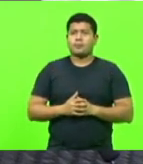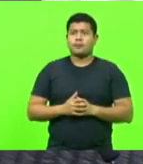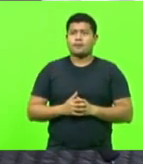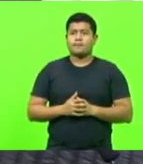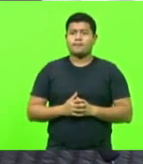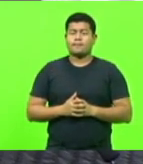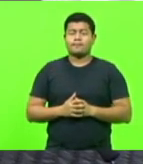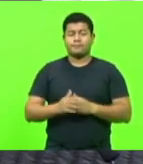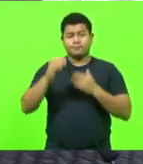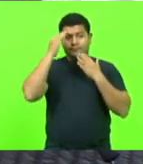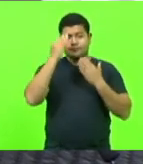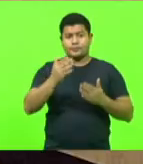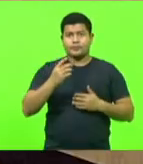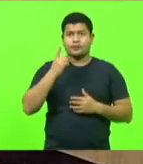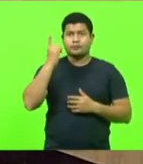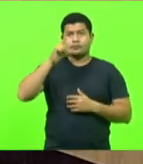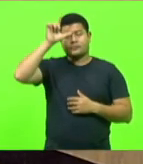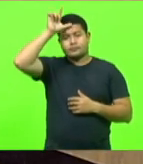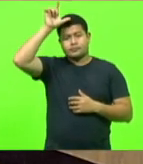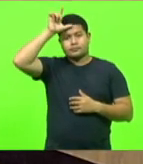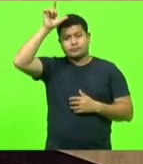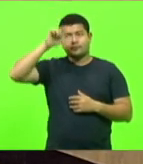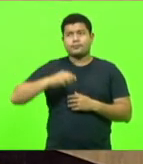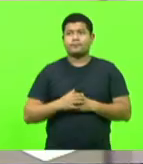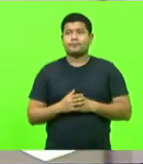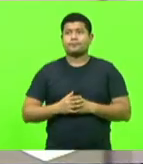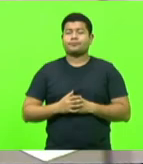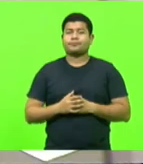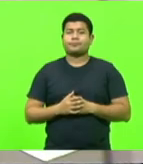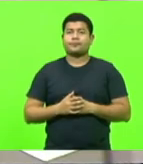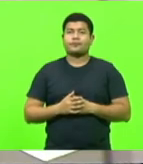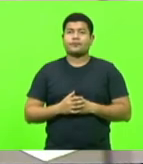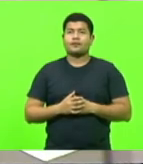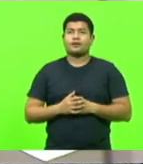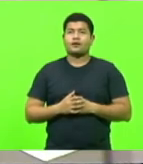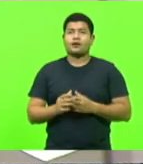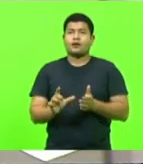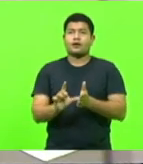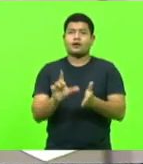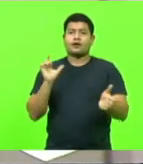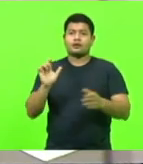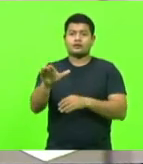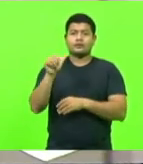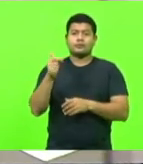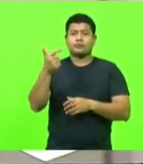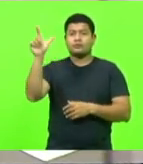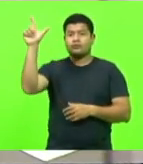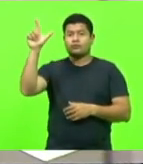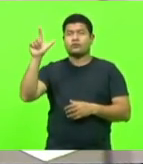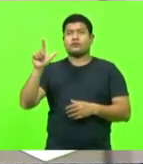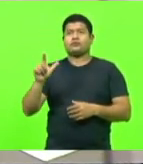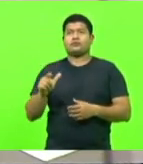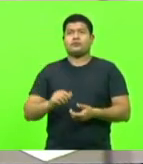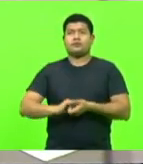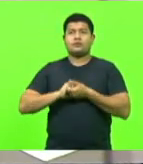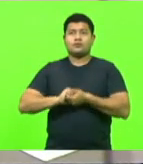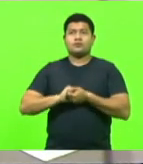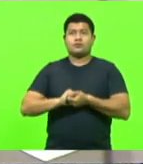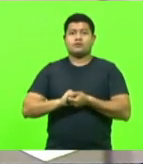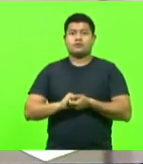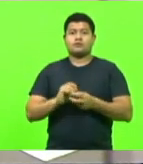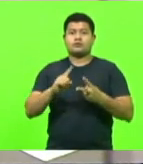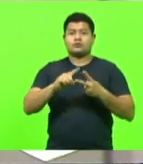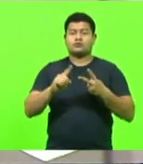Obrigado, deputado Sargento Lima. Eu gostaria de, antes de chamar o próximo bloco, cumprimentar dois